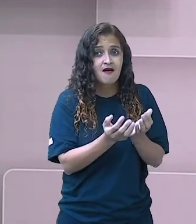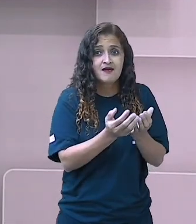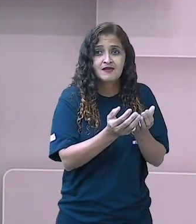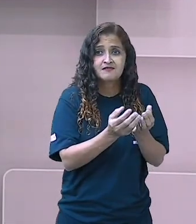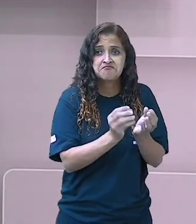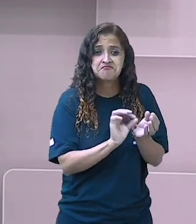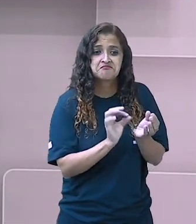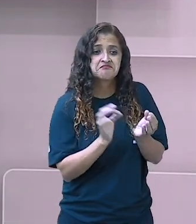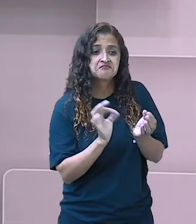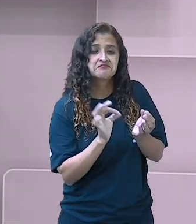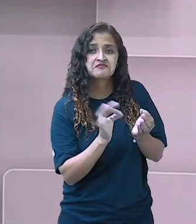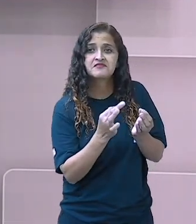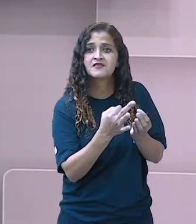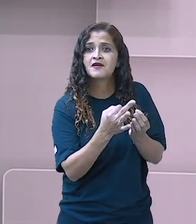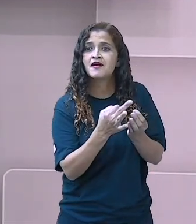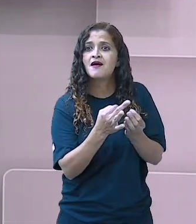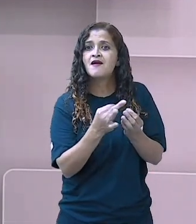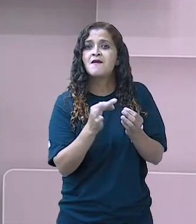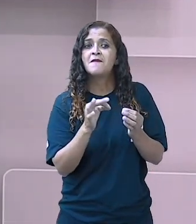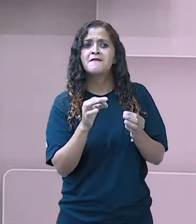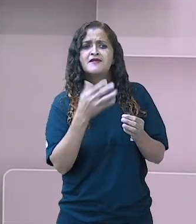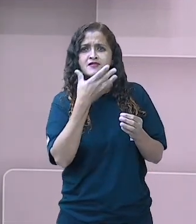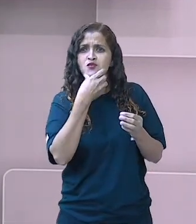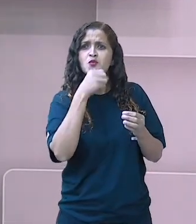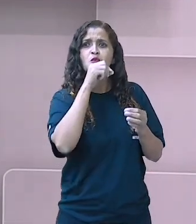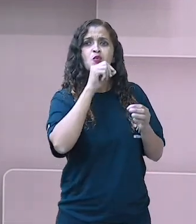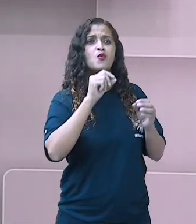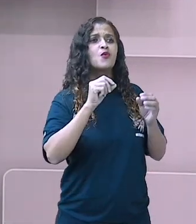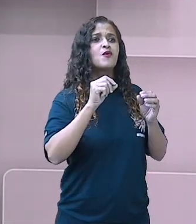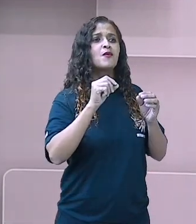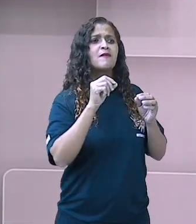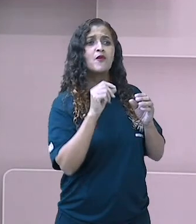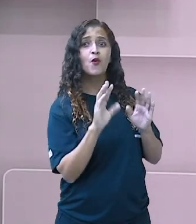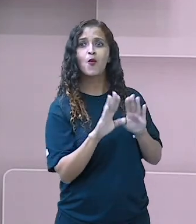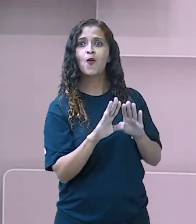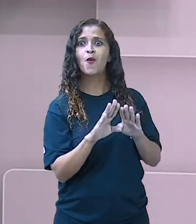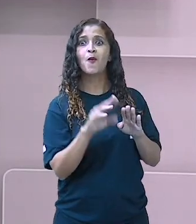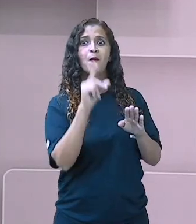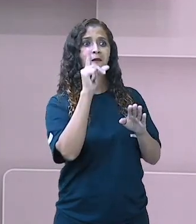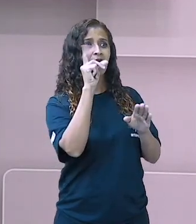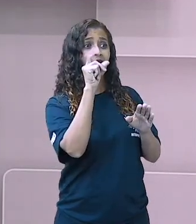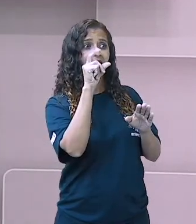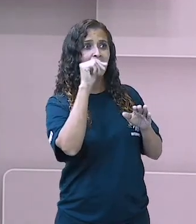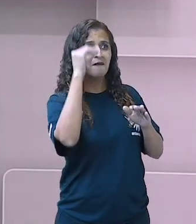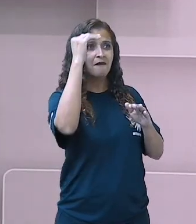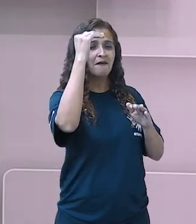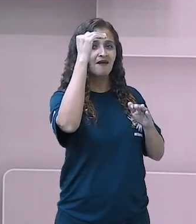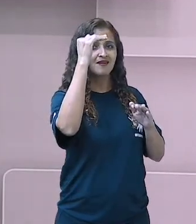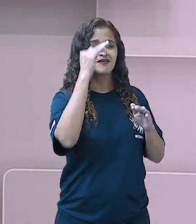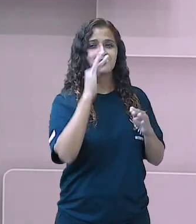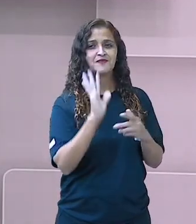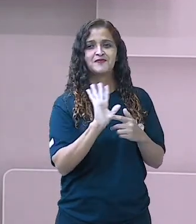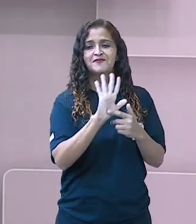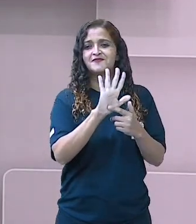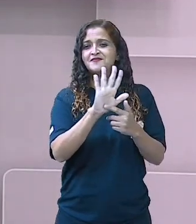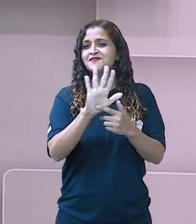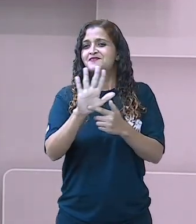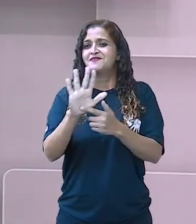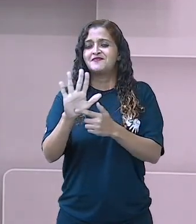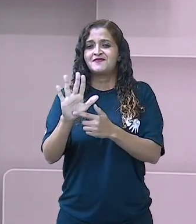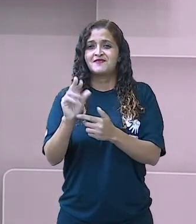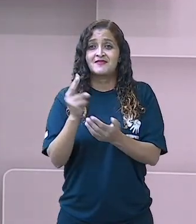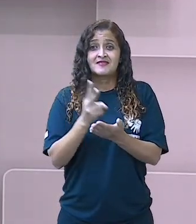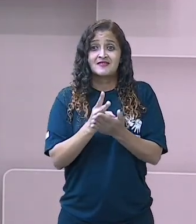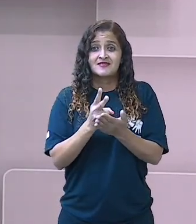sua casa, pede o papai para te levantar um pouquinho assim, ou tirar uma foto, porque o papai é alto, né? E te mostrar. É sempre nessa